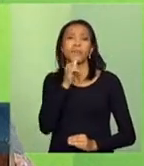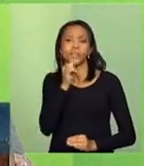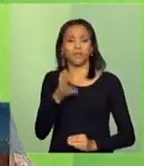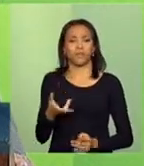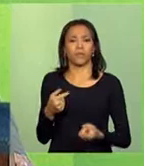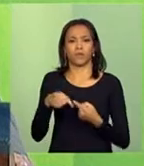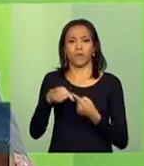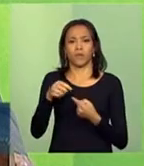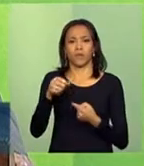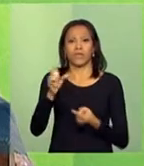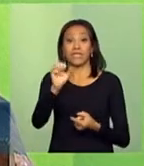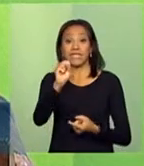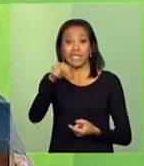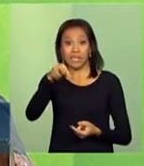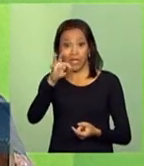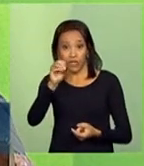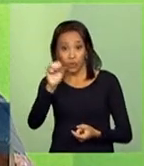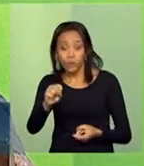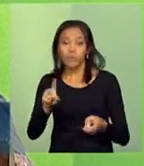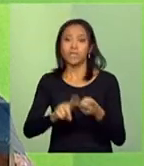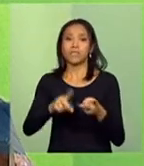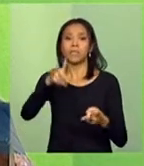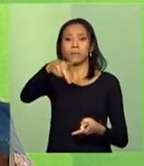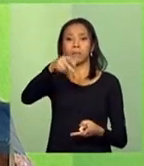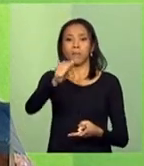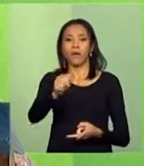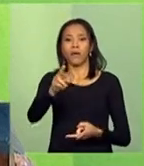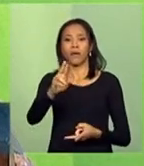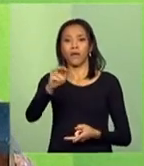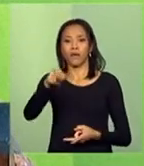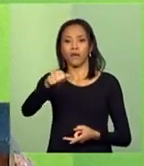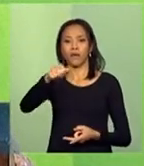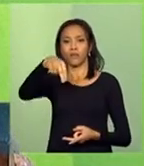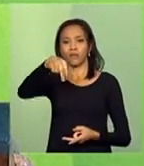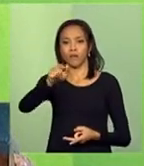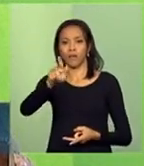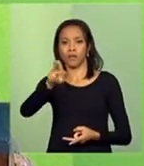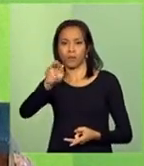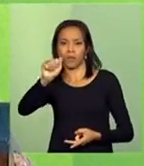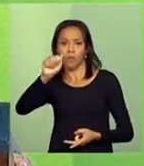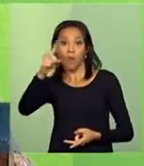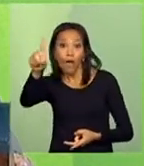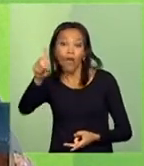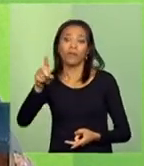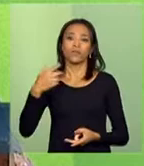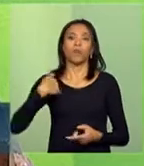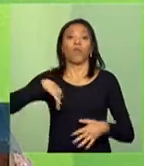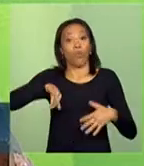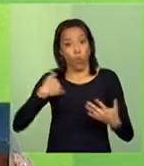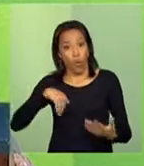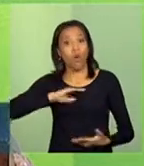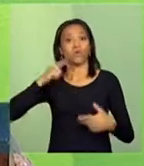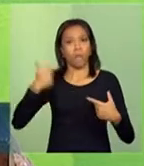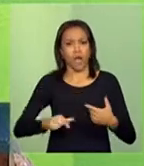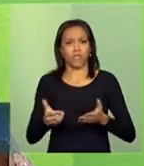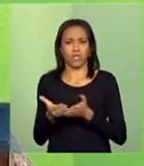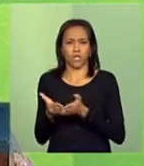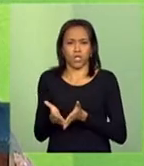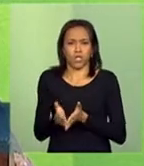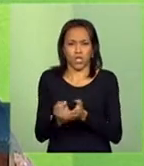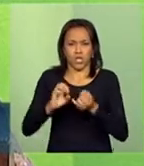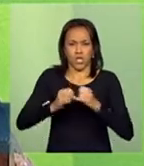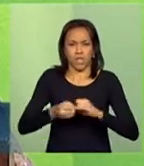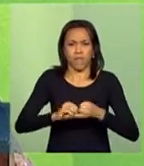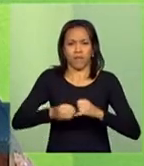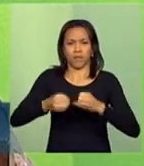Porto de Paranaguá. Como nós vamos aumentar o volume de produção, principalmente de grãos